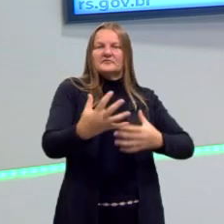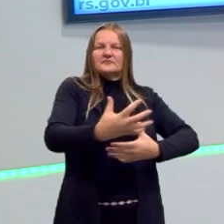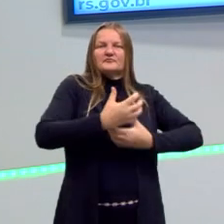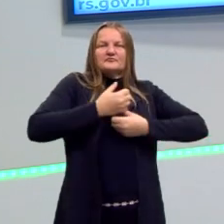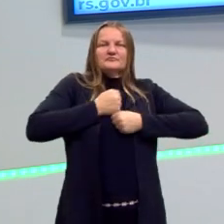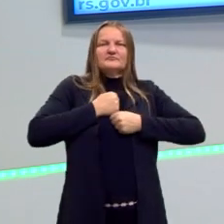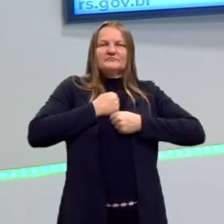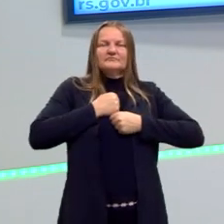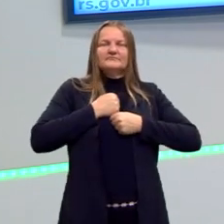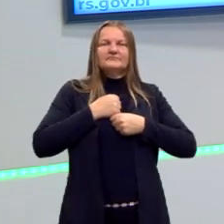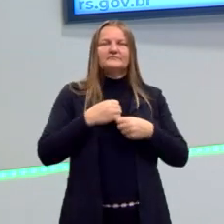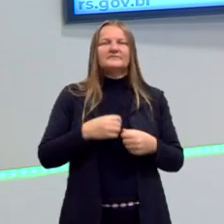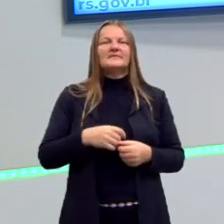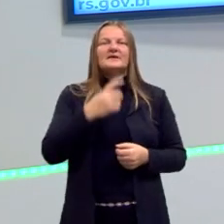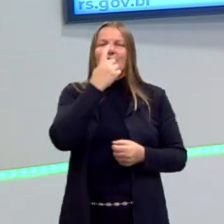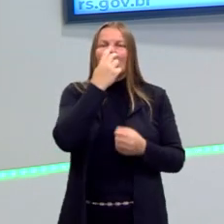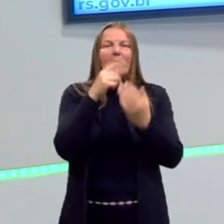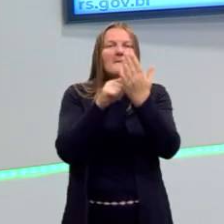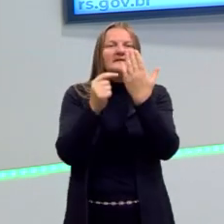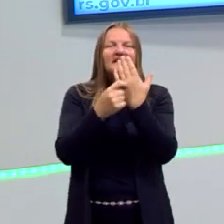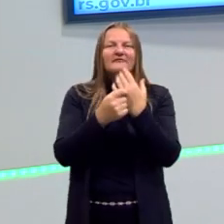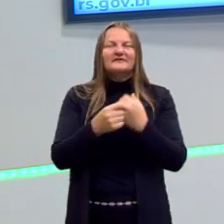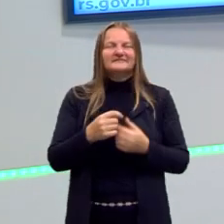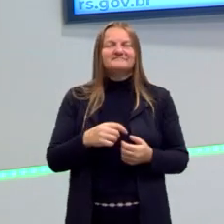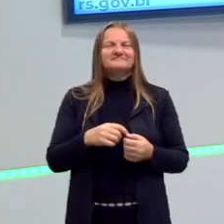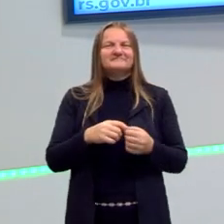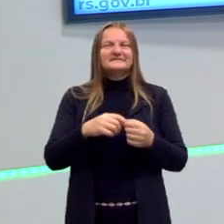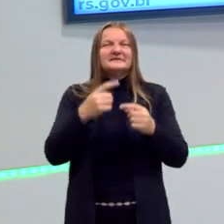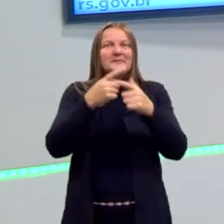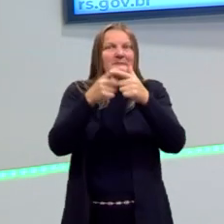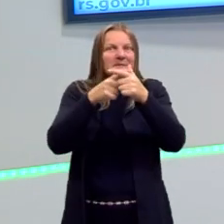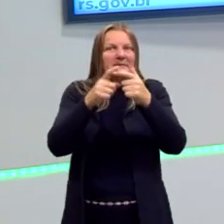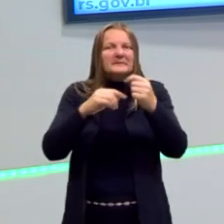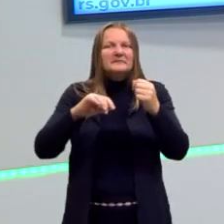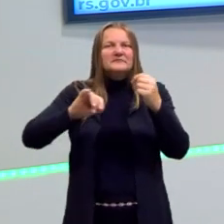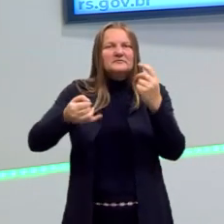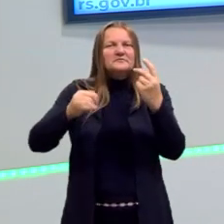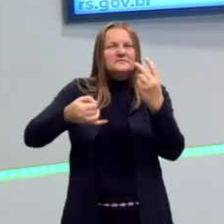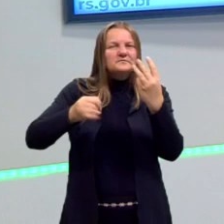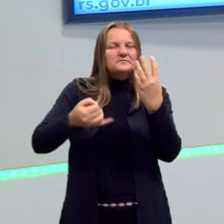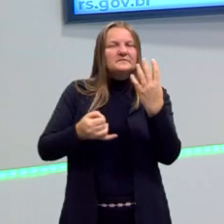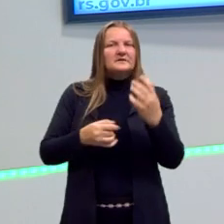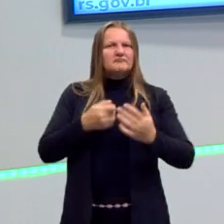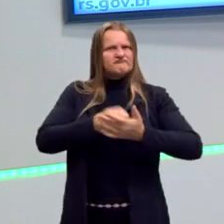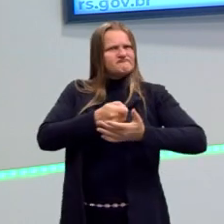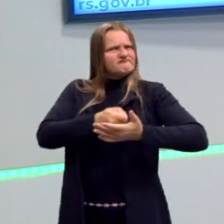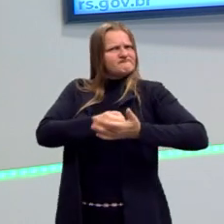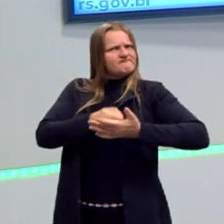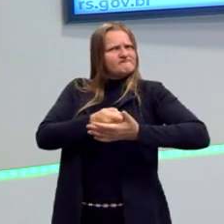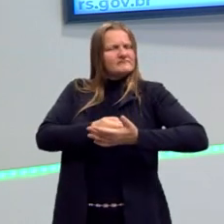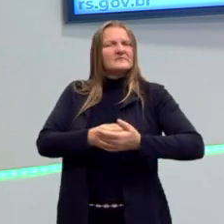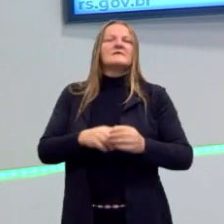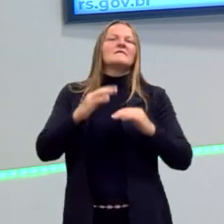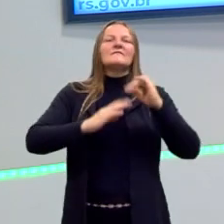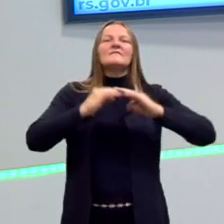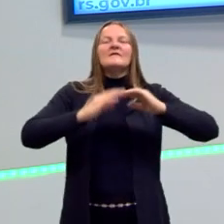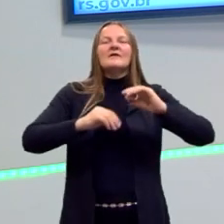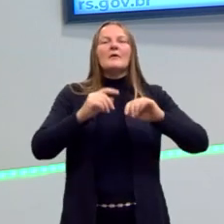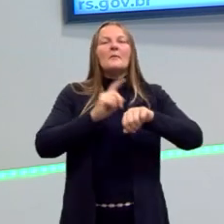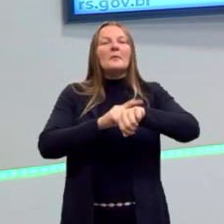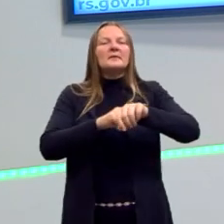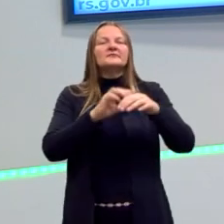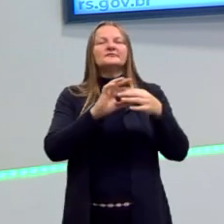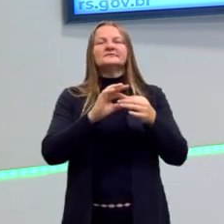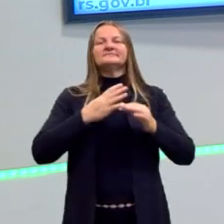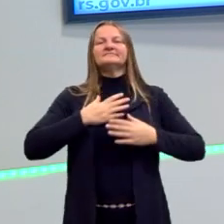limonada. Então, se o príncipe, em determinado momento, precisar agir de forma mais enérgica, deve agir. Em outro momento, de